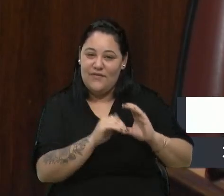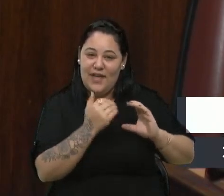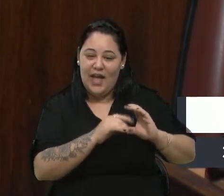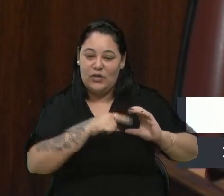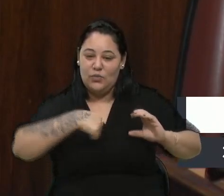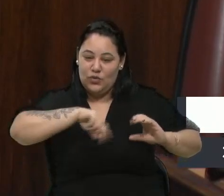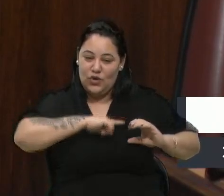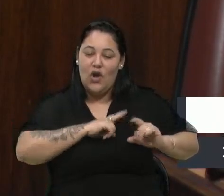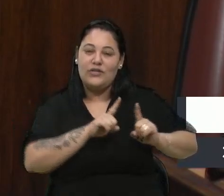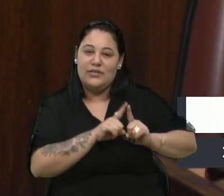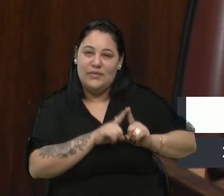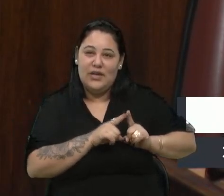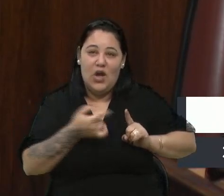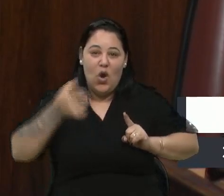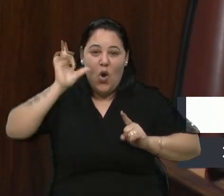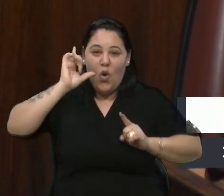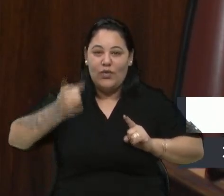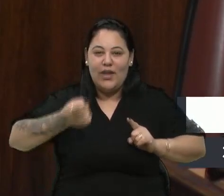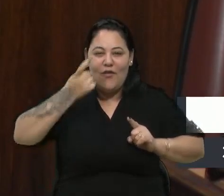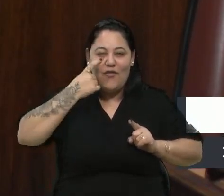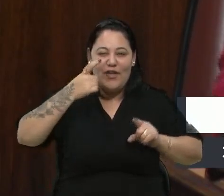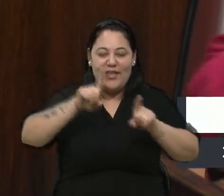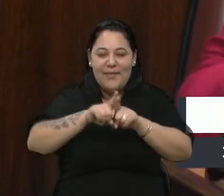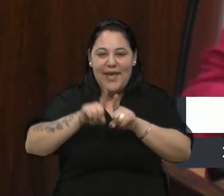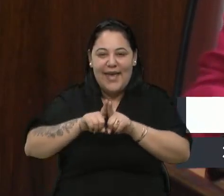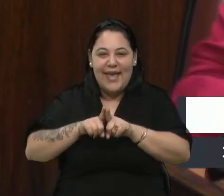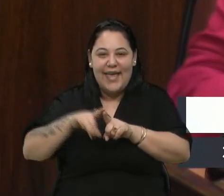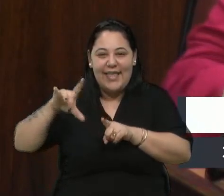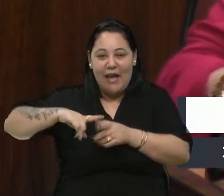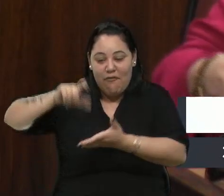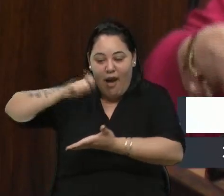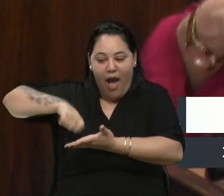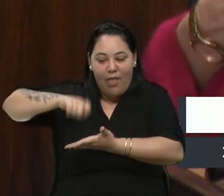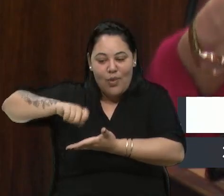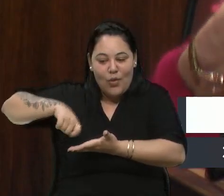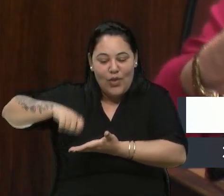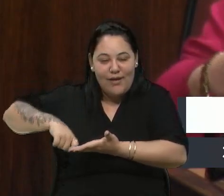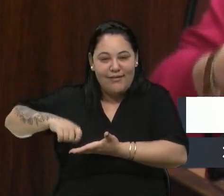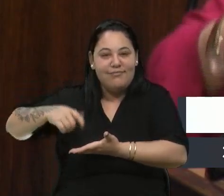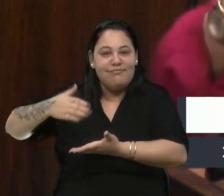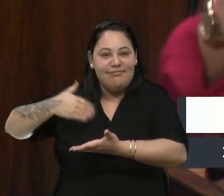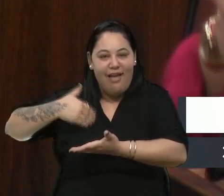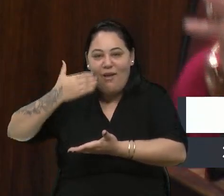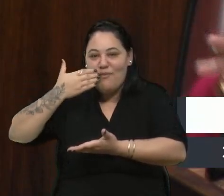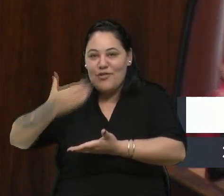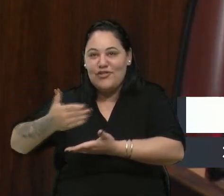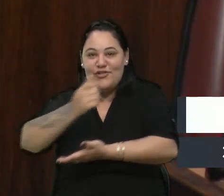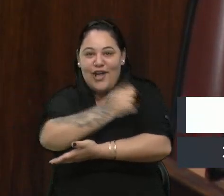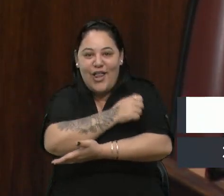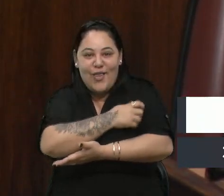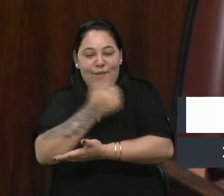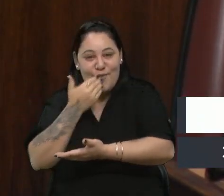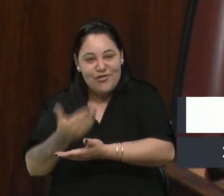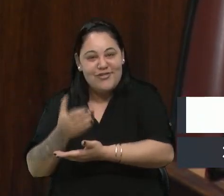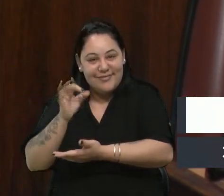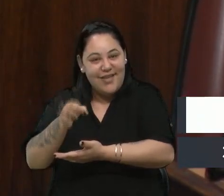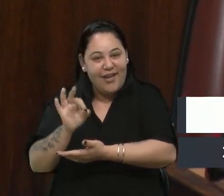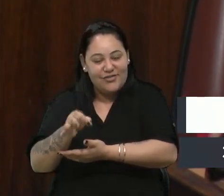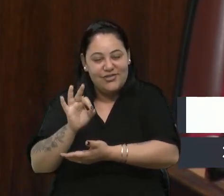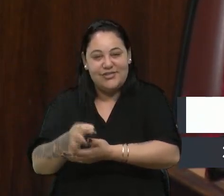nós. Ontem eu vi, eles estavam anotando, eles pediam bem direitinho assim,